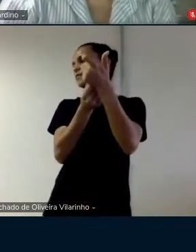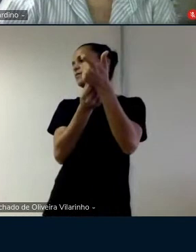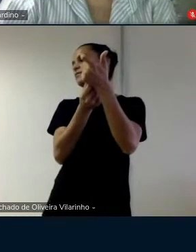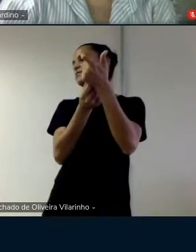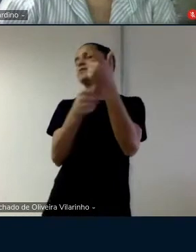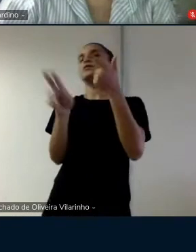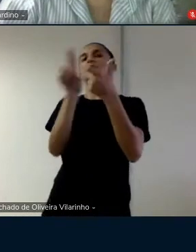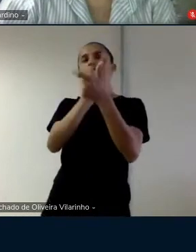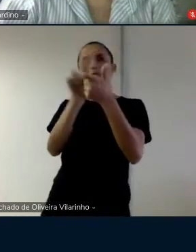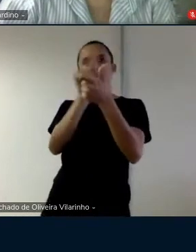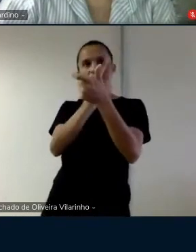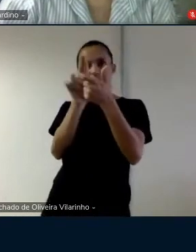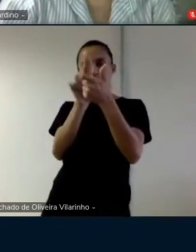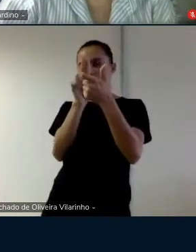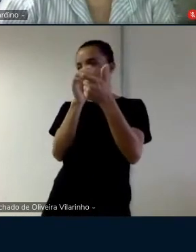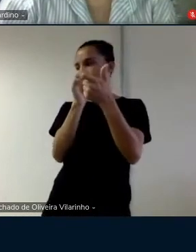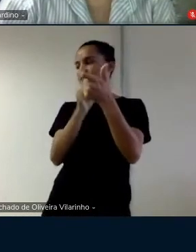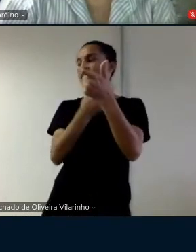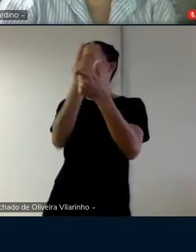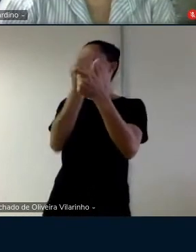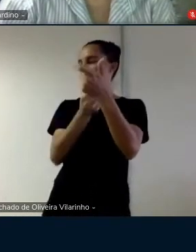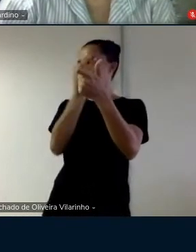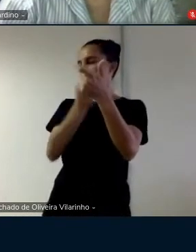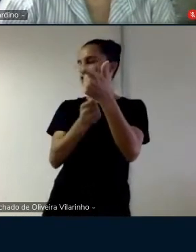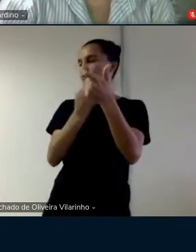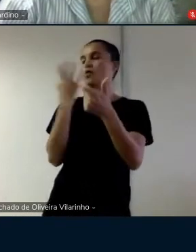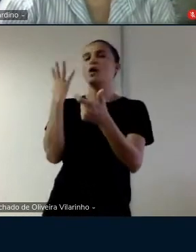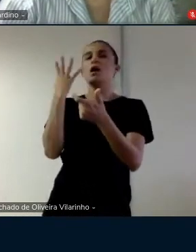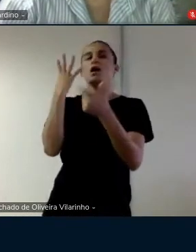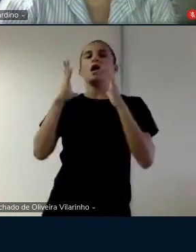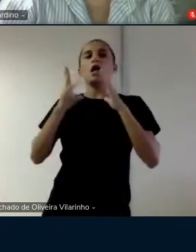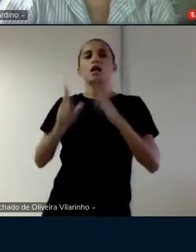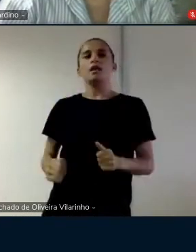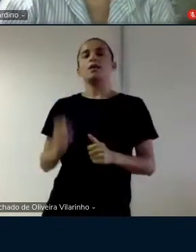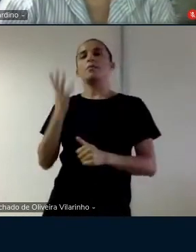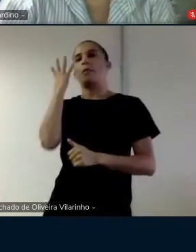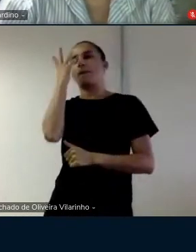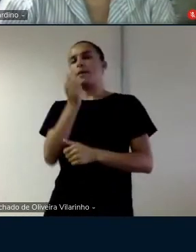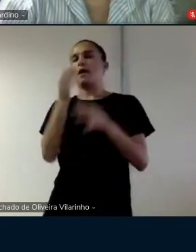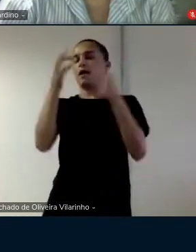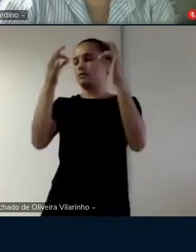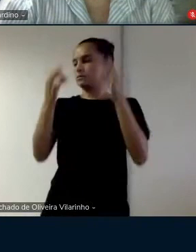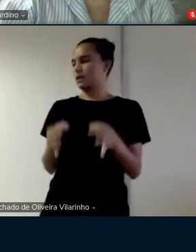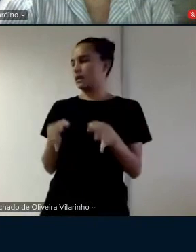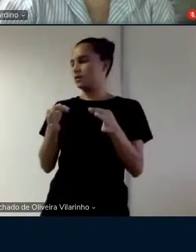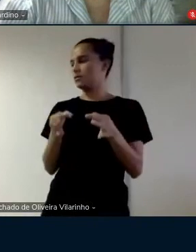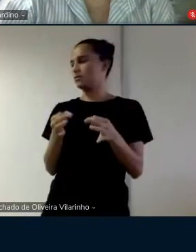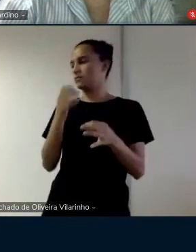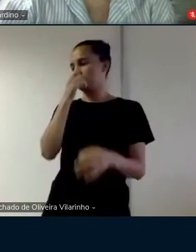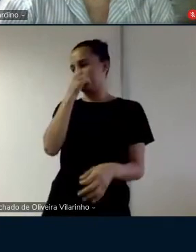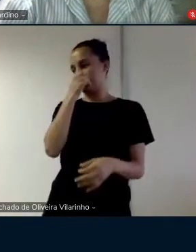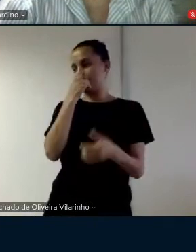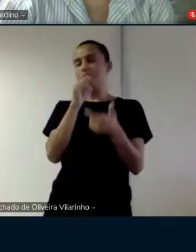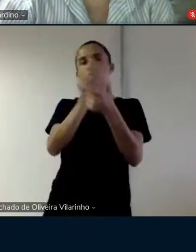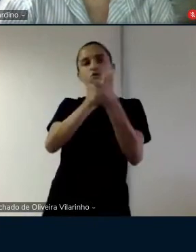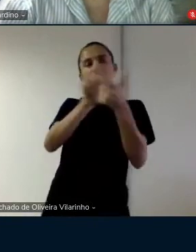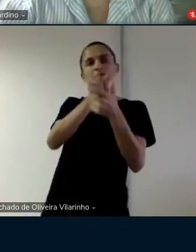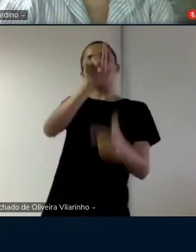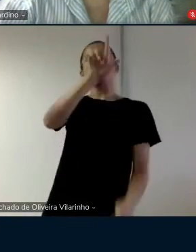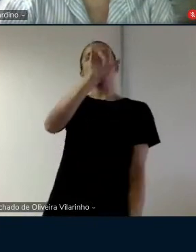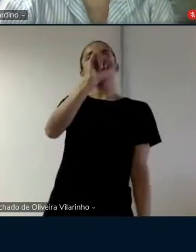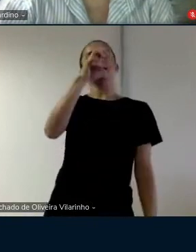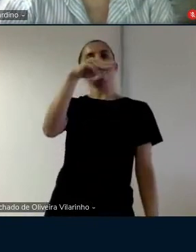e substantivo adjetivo limpo, belo, certo substantivo limpeza, beleza, certeza